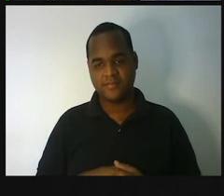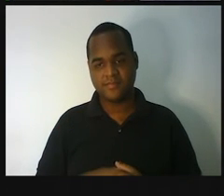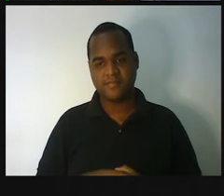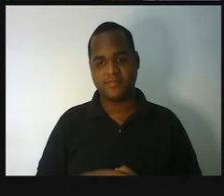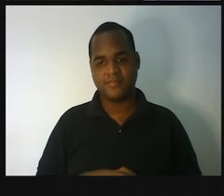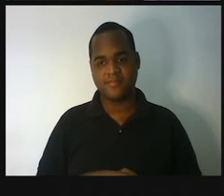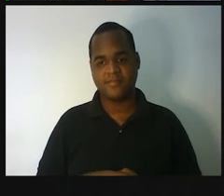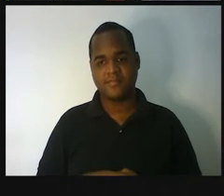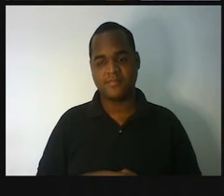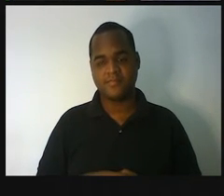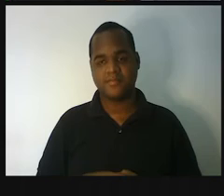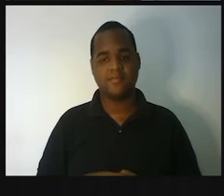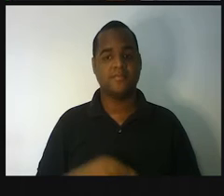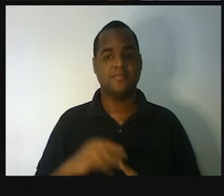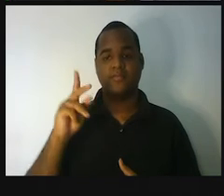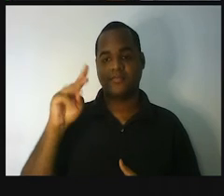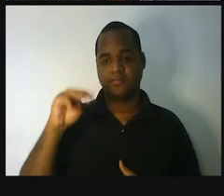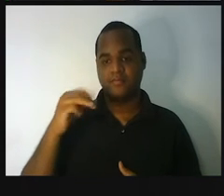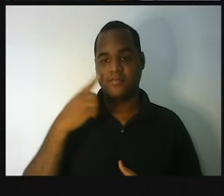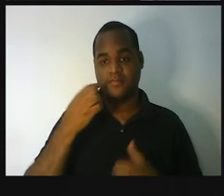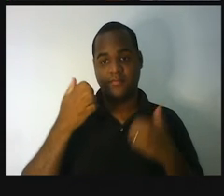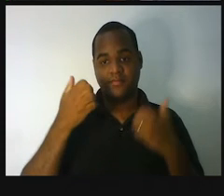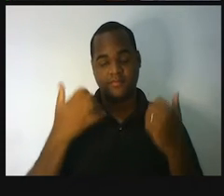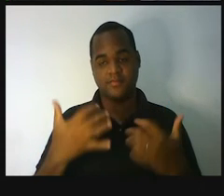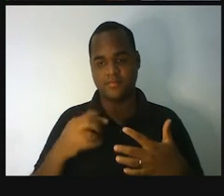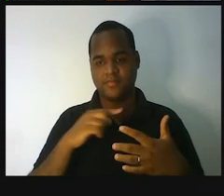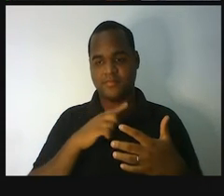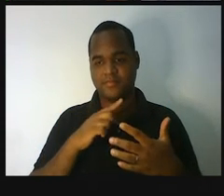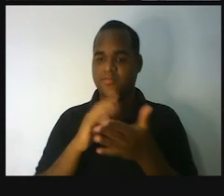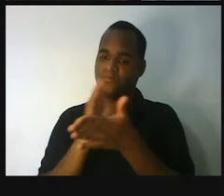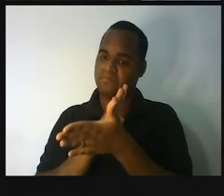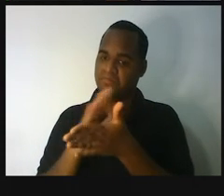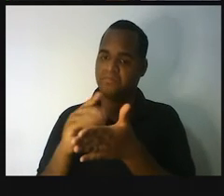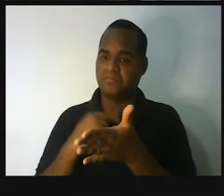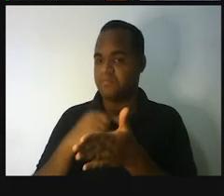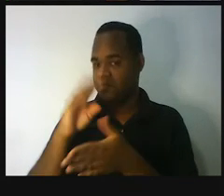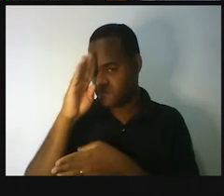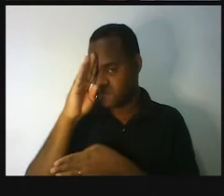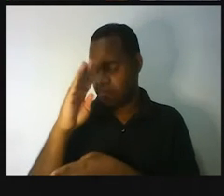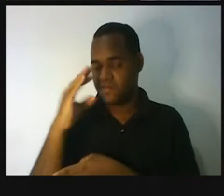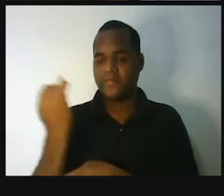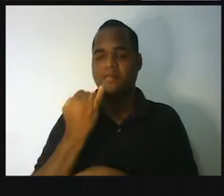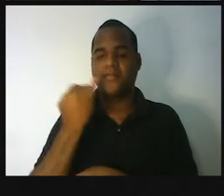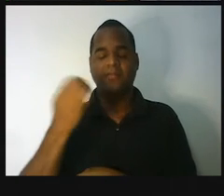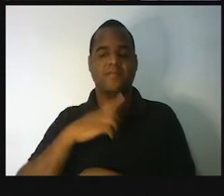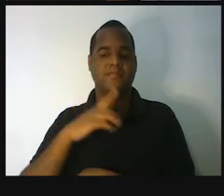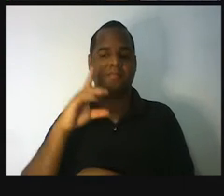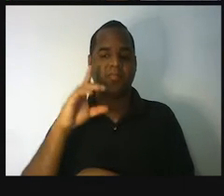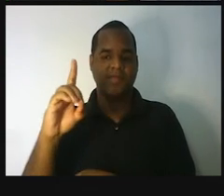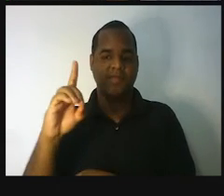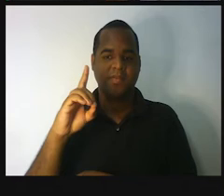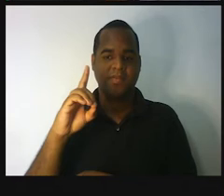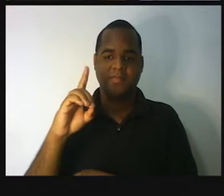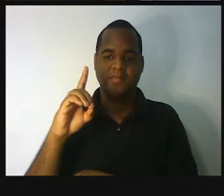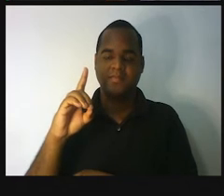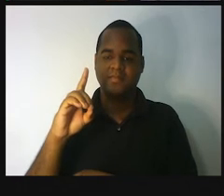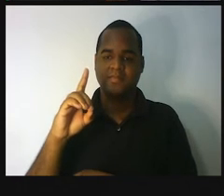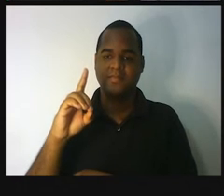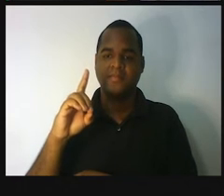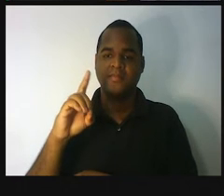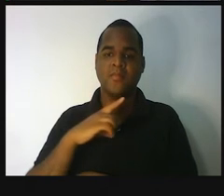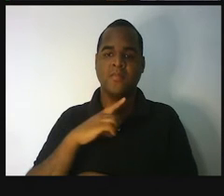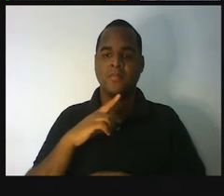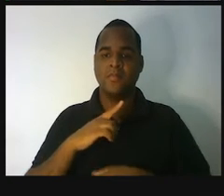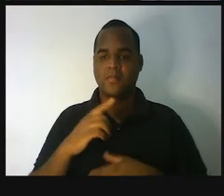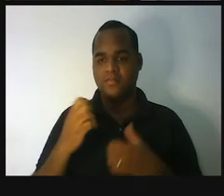Então, o primeiro passo é ir para o hectômetro, ó. O primeiro pulo para a direita. É o hectômetro, o HM. Então,